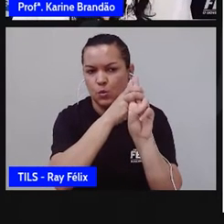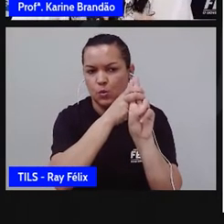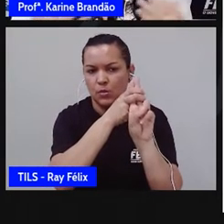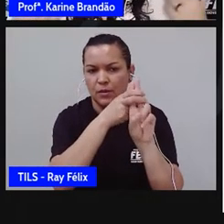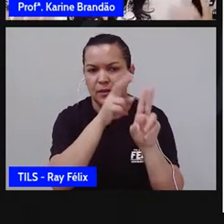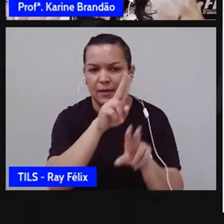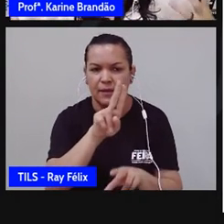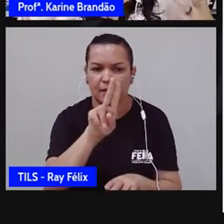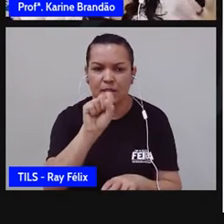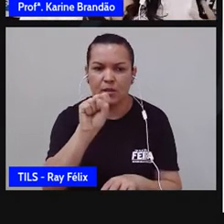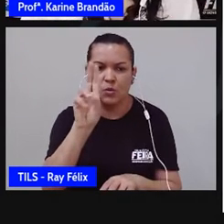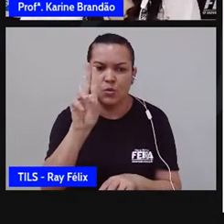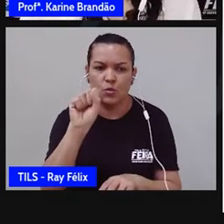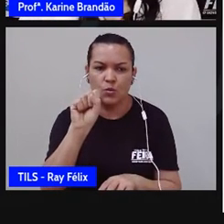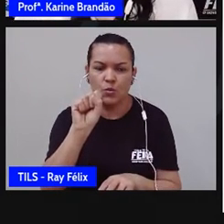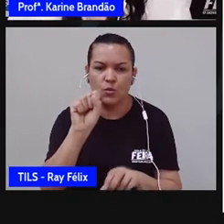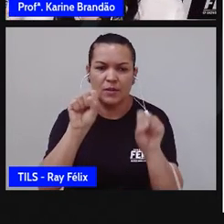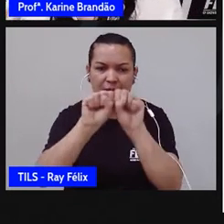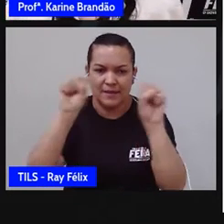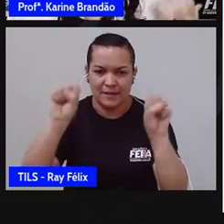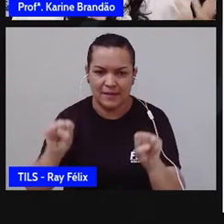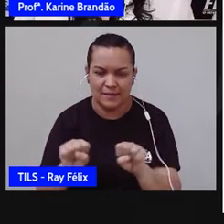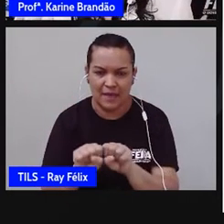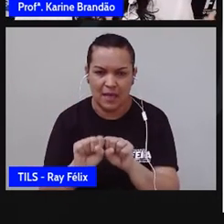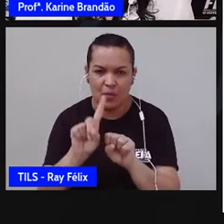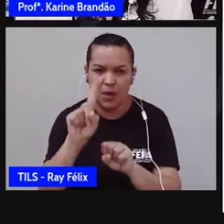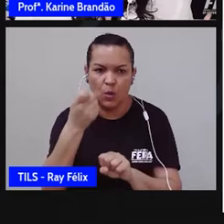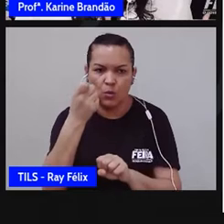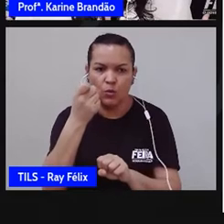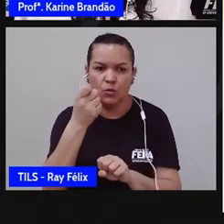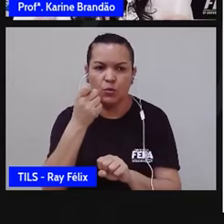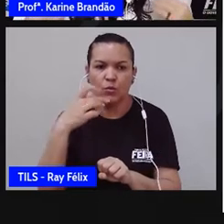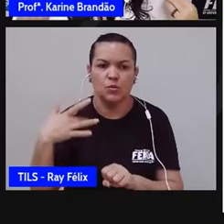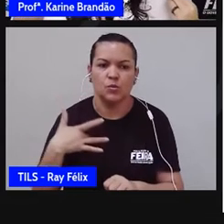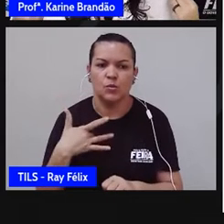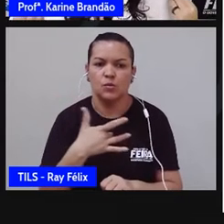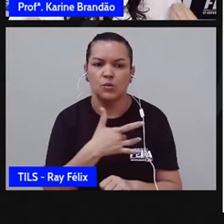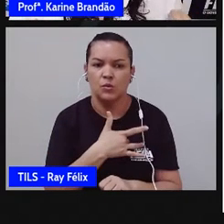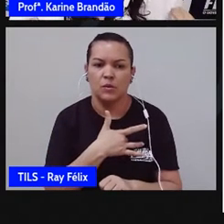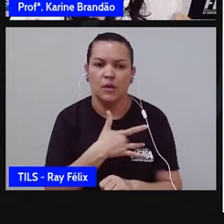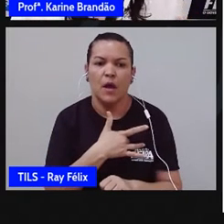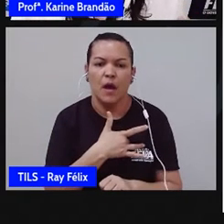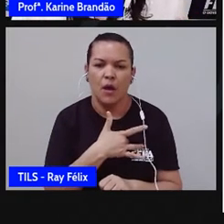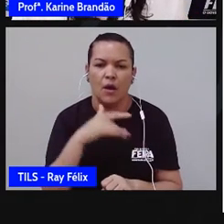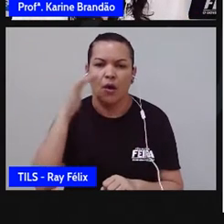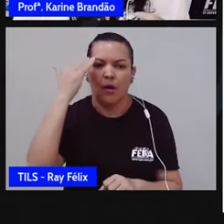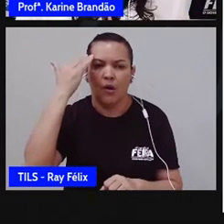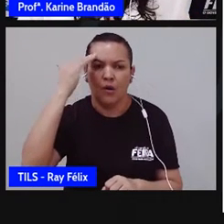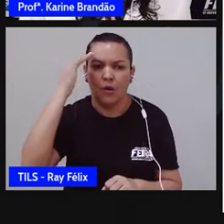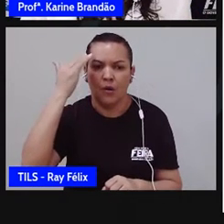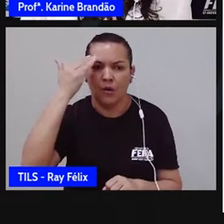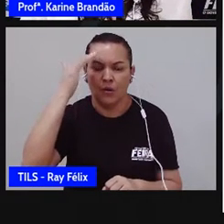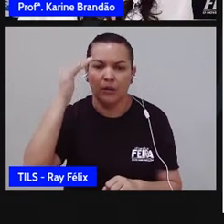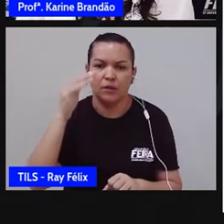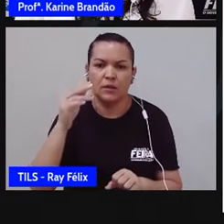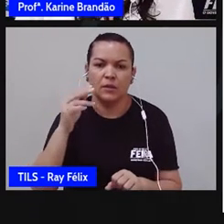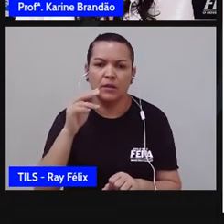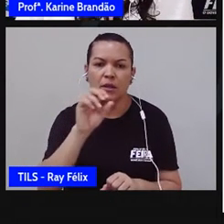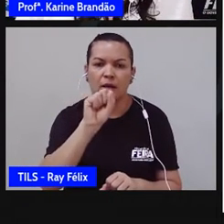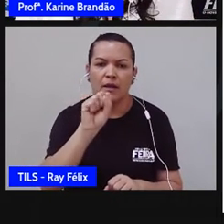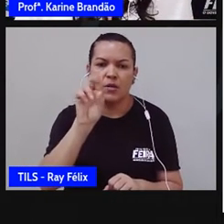né? Esse Sistema Único de Saúde. O que que você ela tá falando, professora? A gente vai entender um pouquinho mais que o SUS,